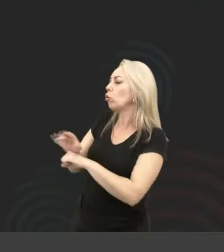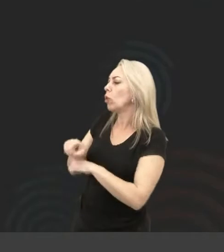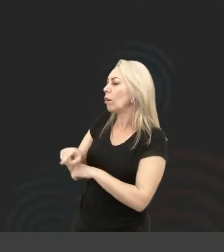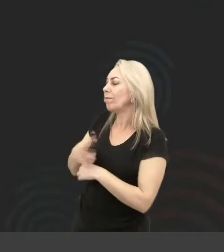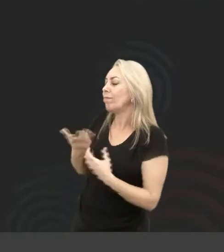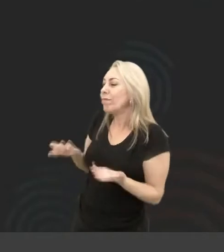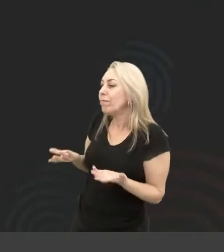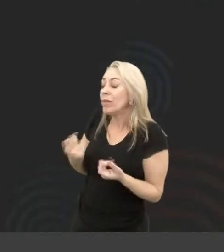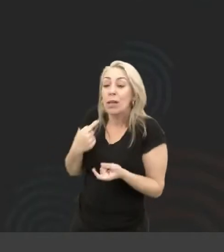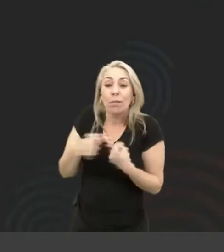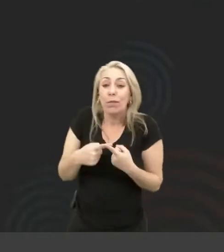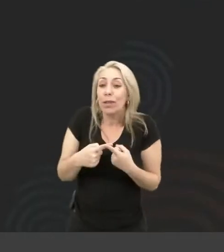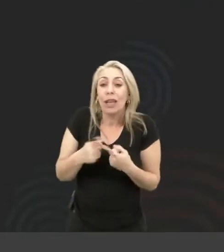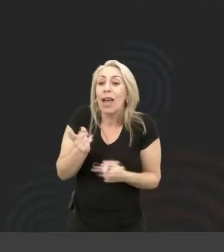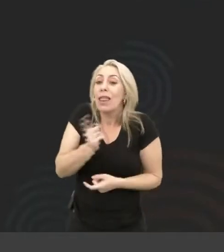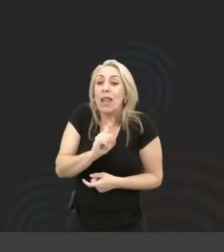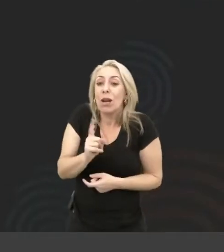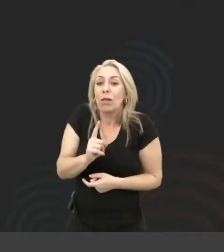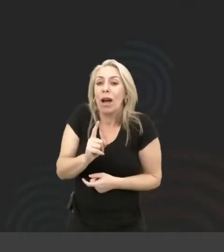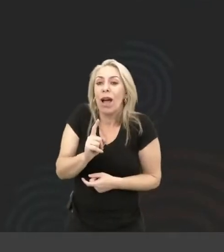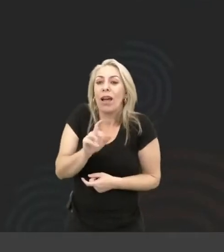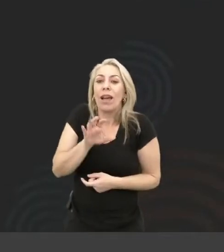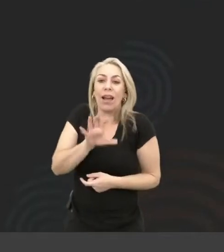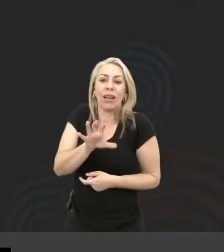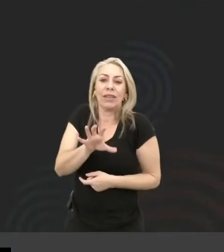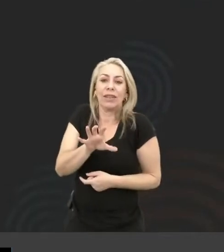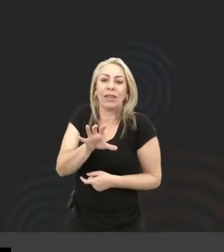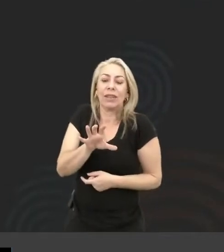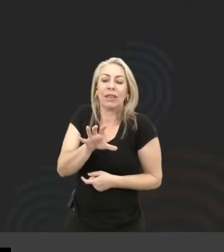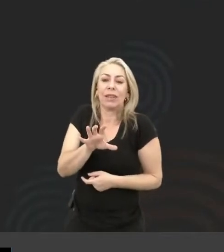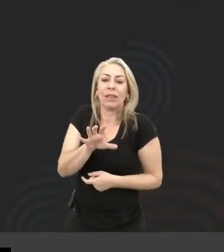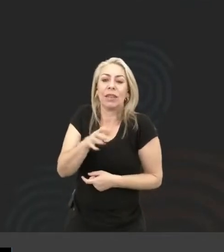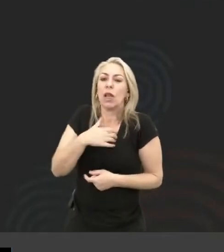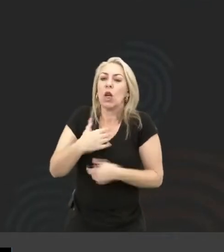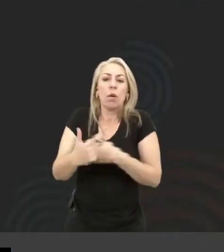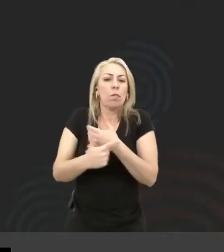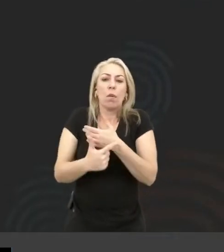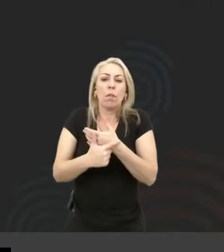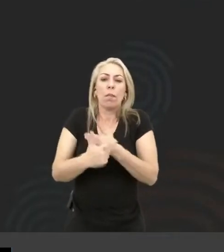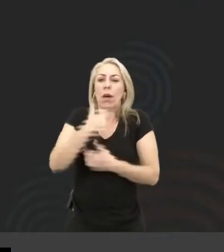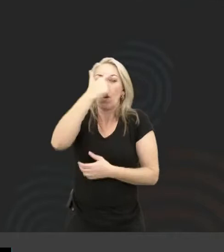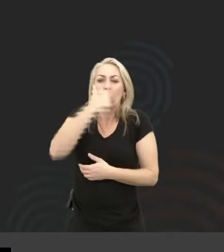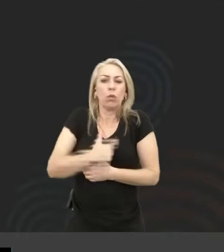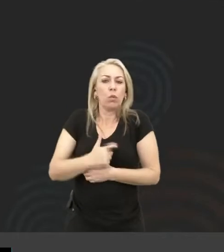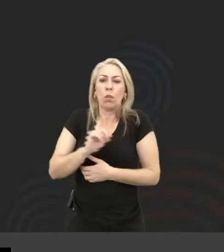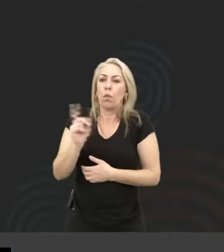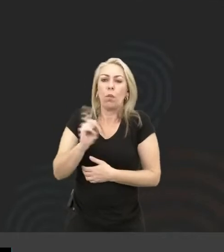Porque não é para isso que a gente está aqui. Não é esse o nosso propósito.